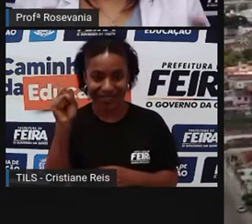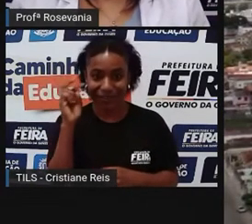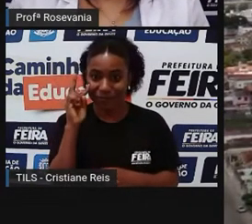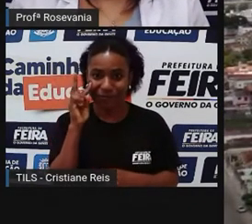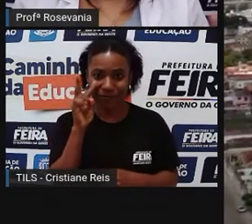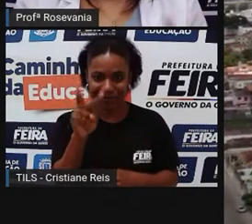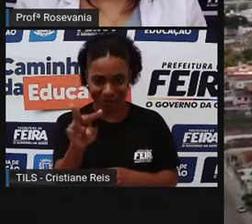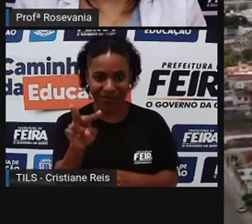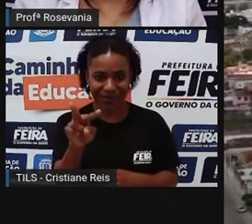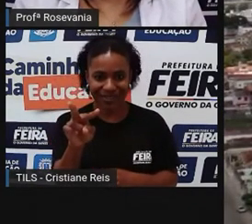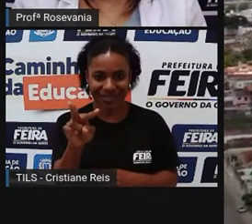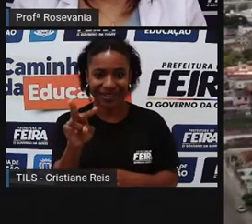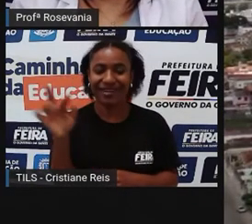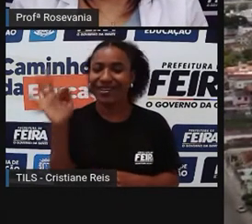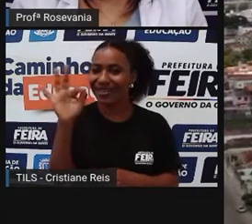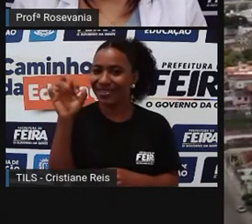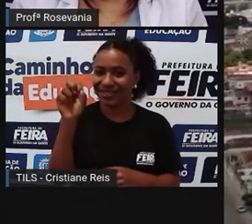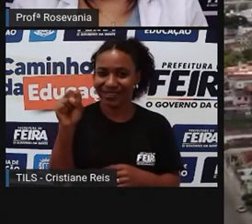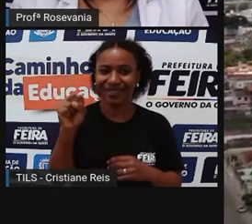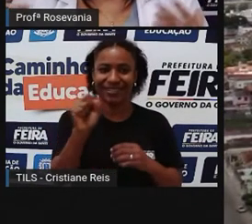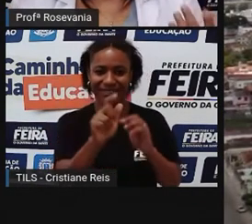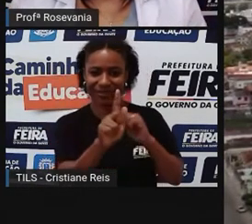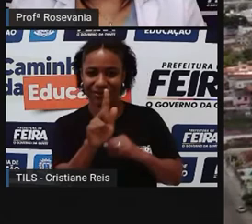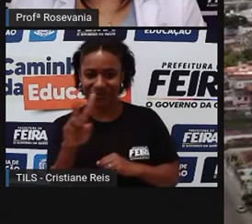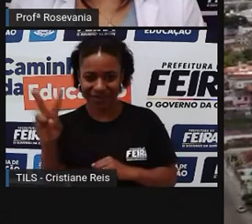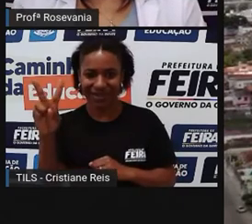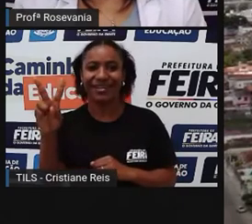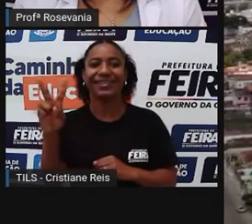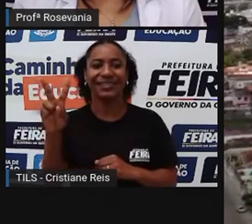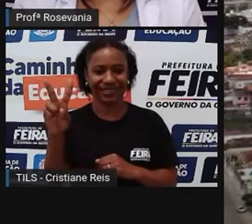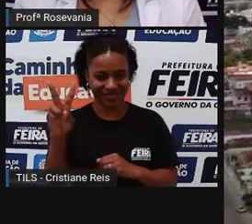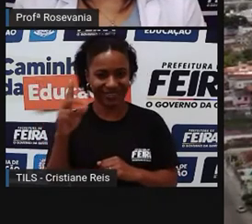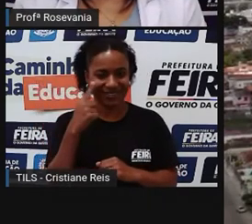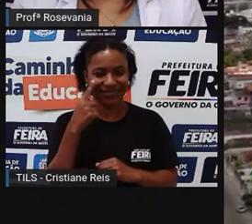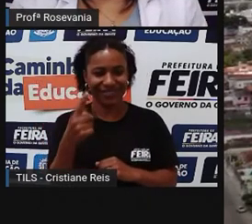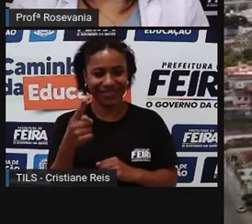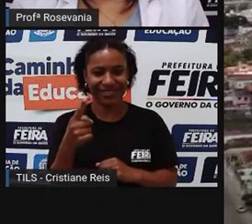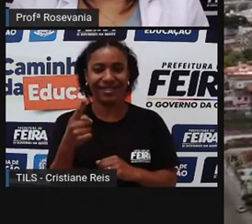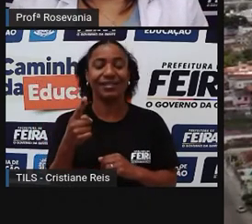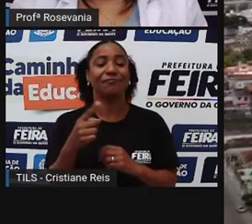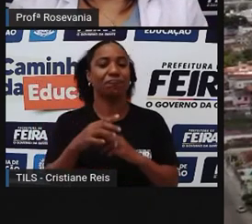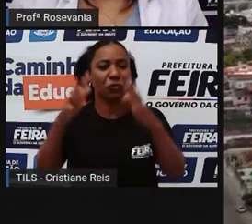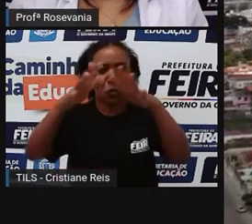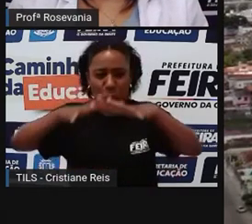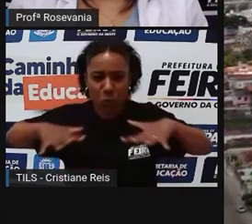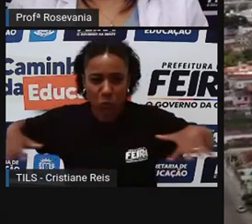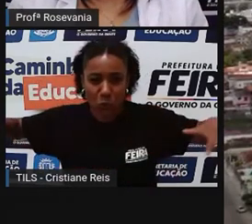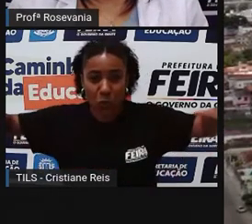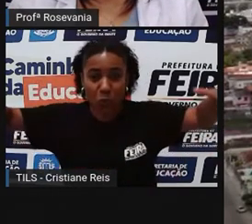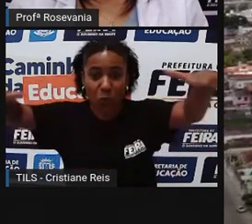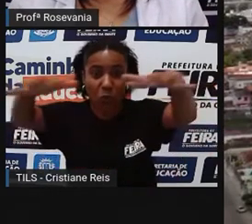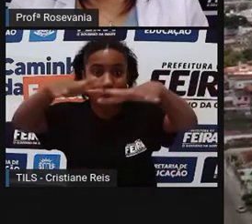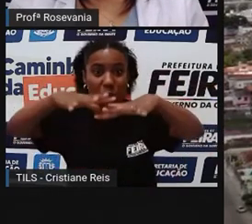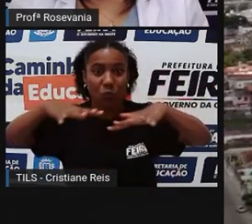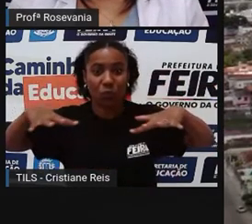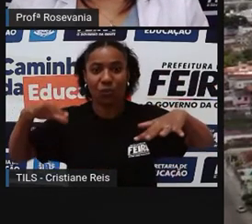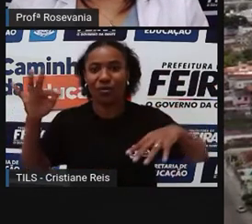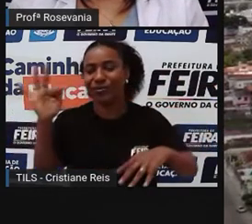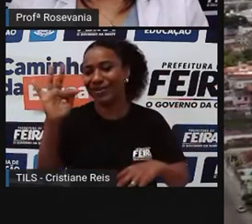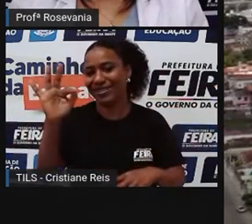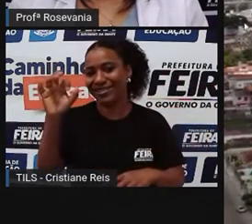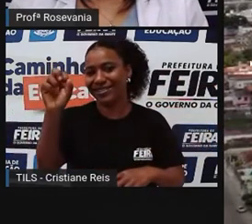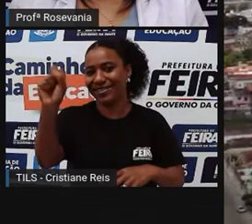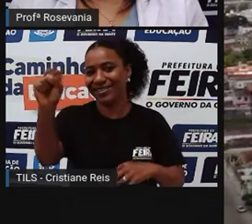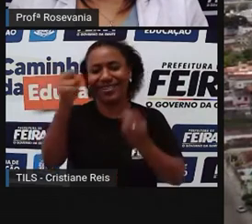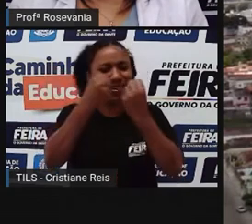o coração era ali próximo da Getúlio Vargas, próximo ali dos olhos da água, e hoje a gente tem essa